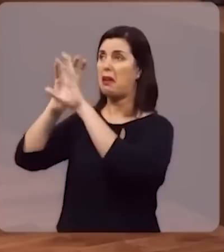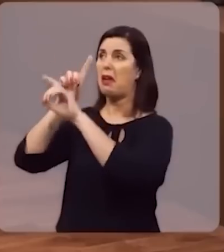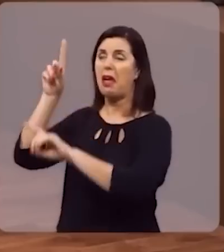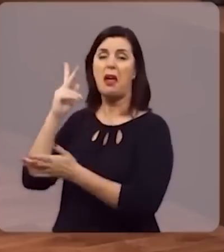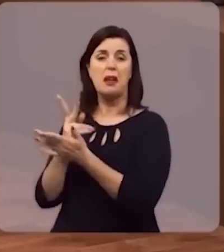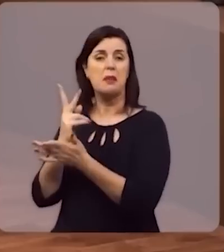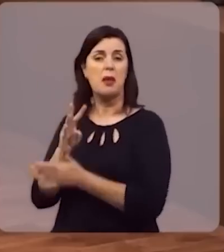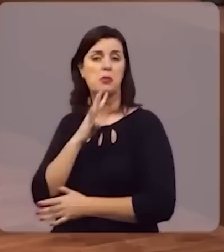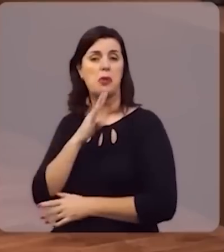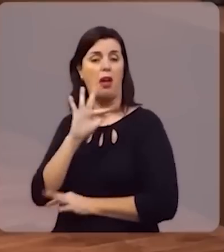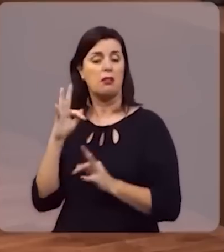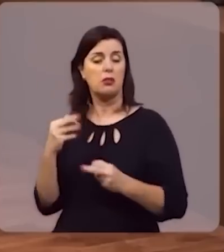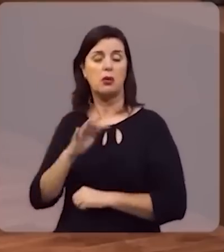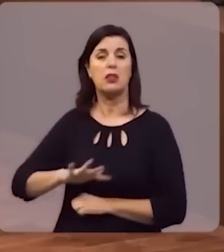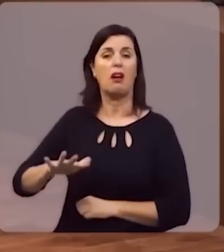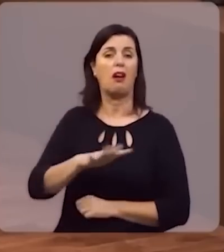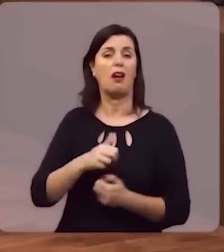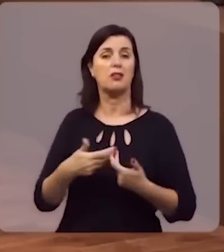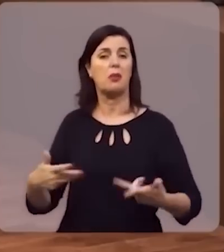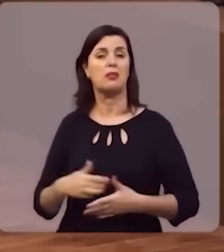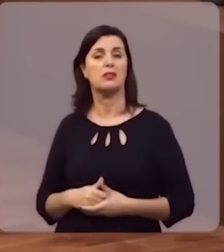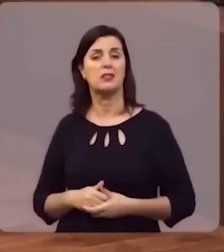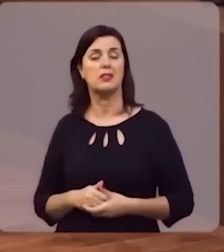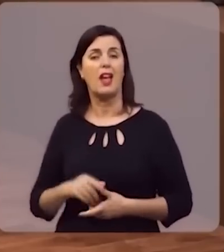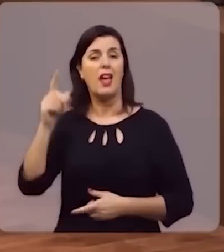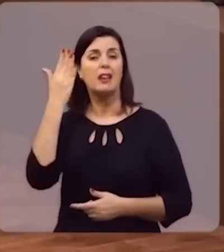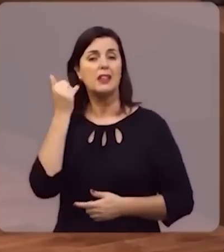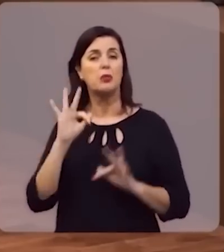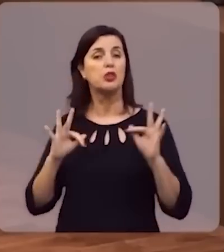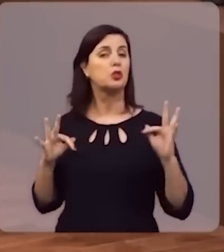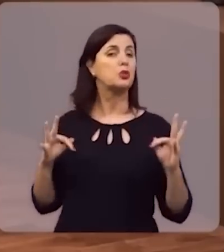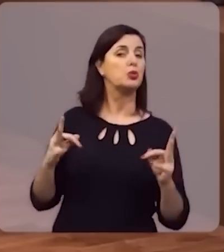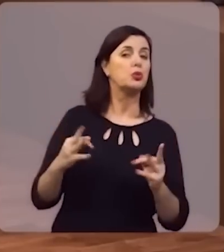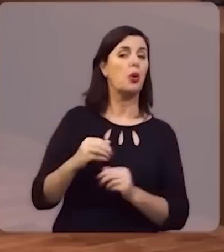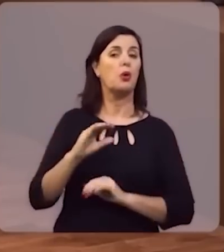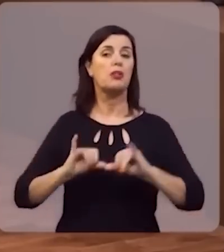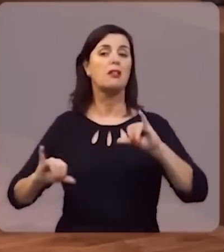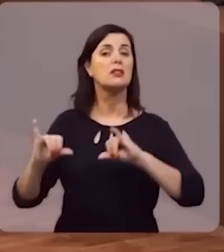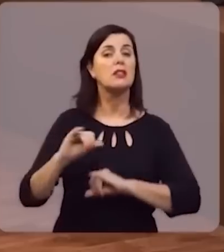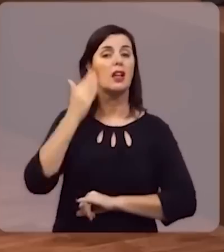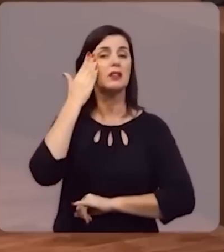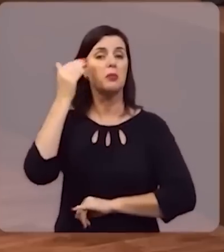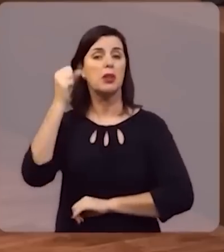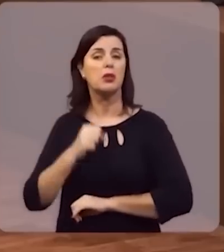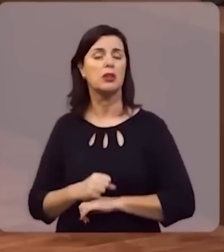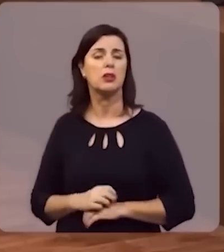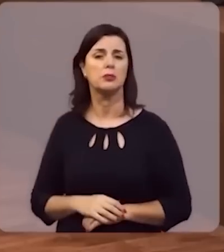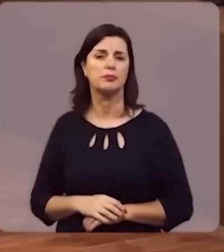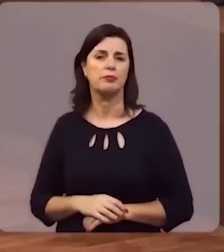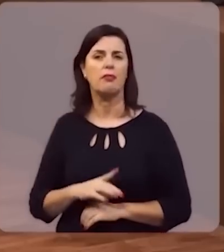Ele é o detentor de todo conhecimento. Ele é o detentor de todo saber. Ele é o detentor de toda ciência e de toda sabedoria.